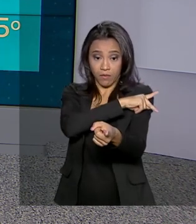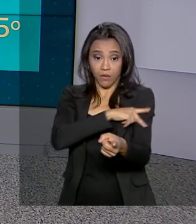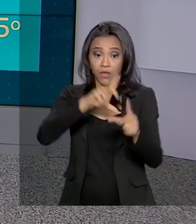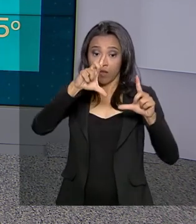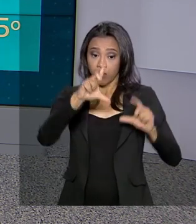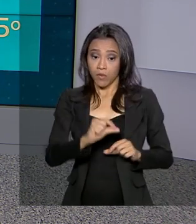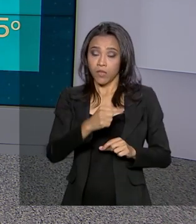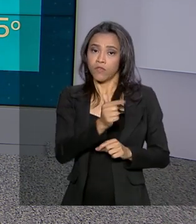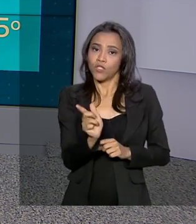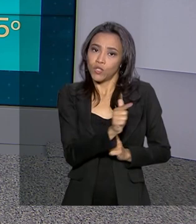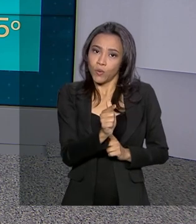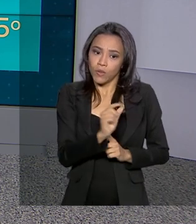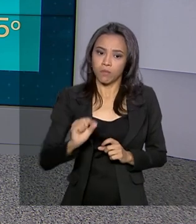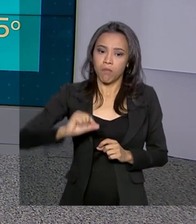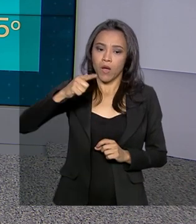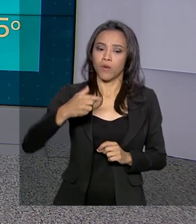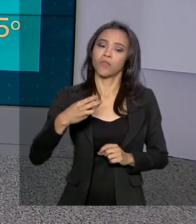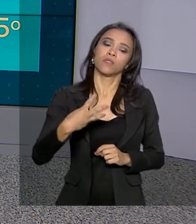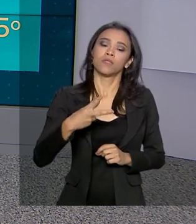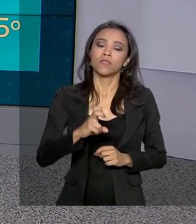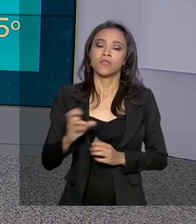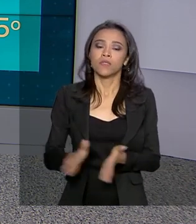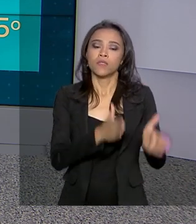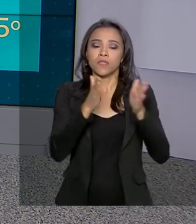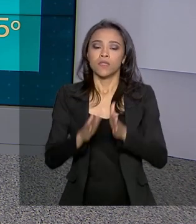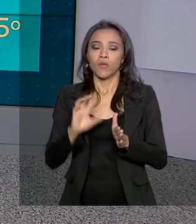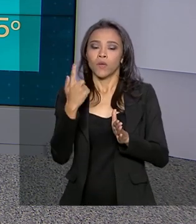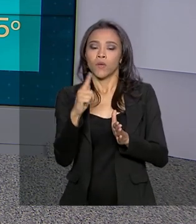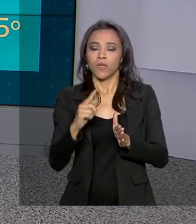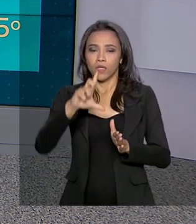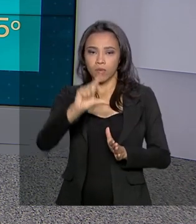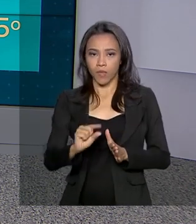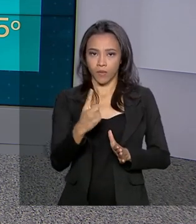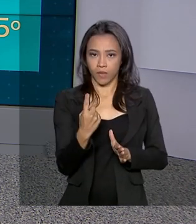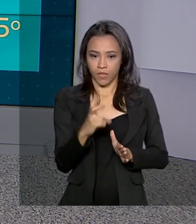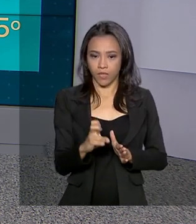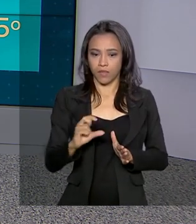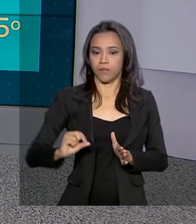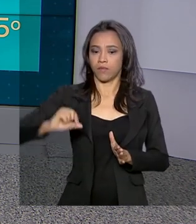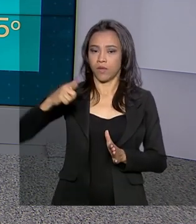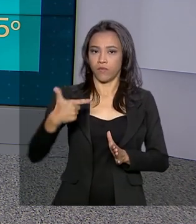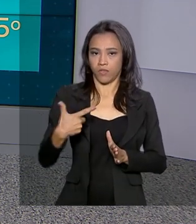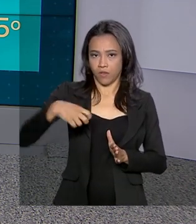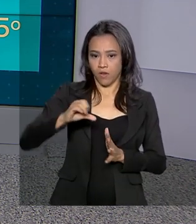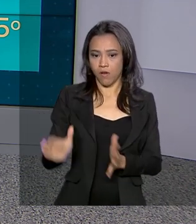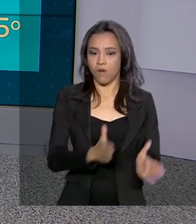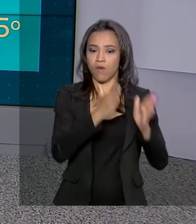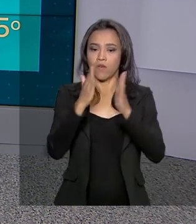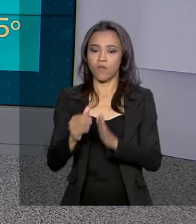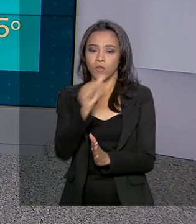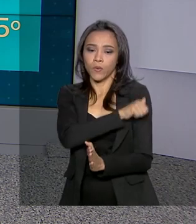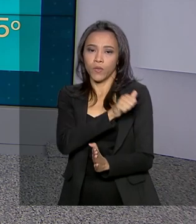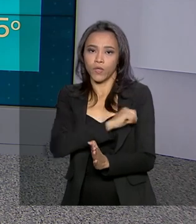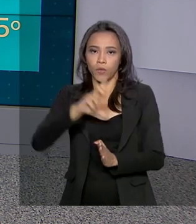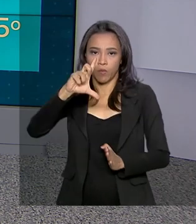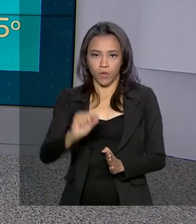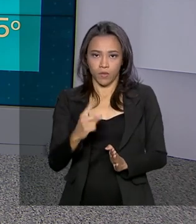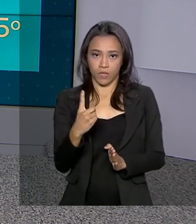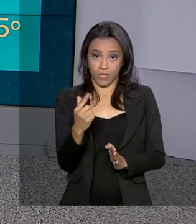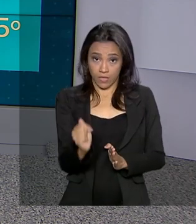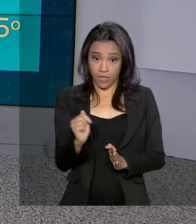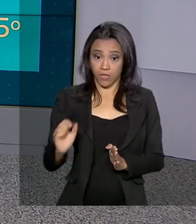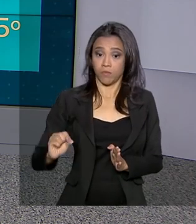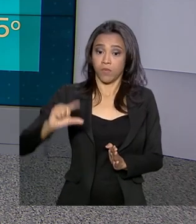marcam mínima de 22 graus, máxima de 35. Em Goiânia, mínima de 15, máxima de 29. E no Rio de Janeiro, mínima de 17,